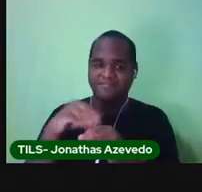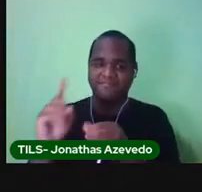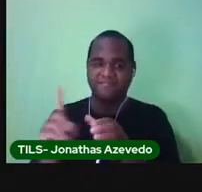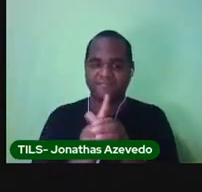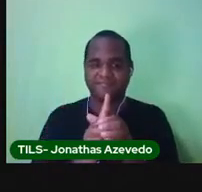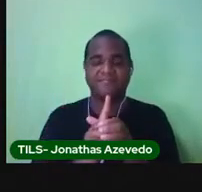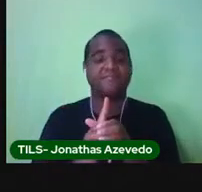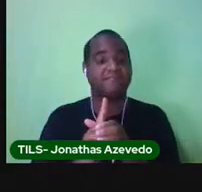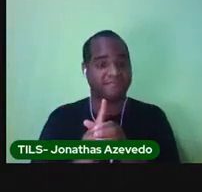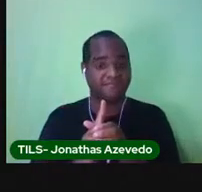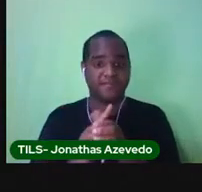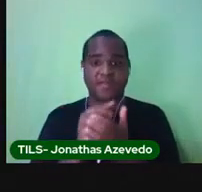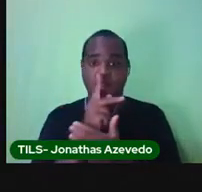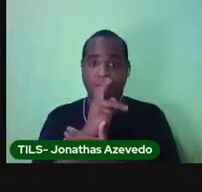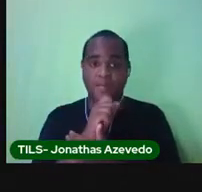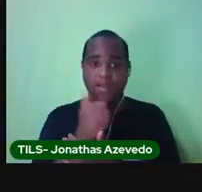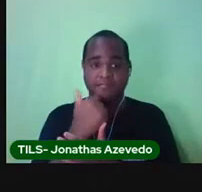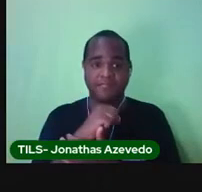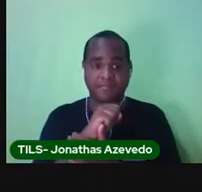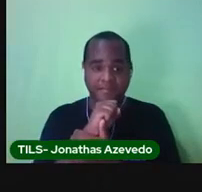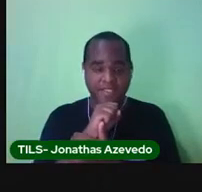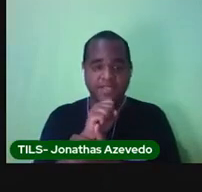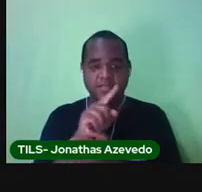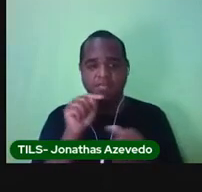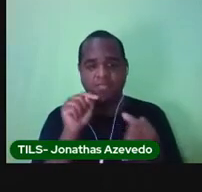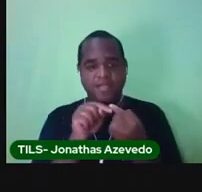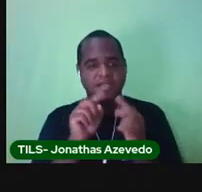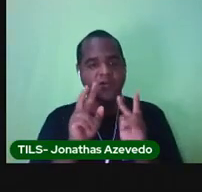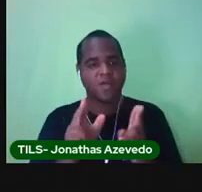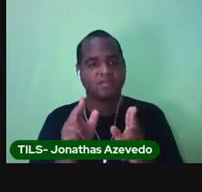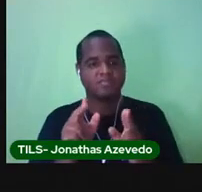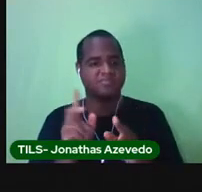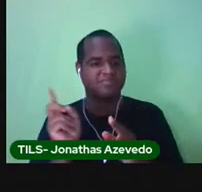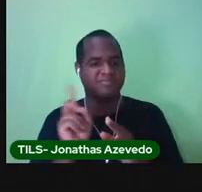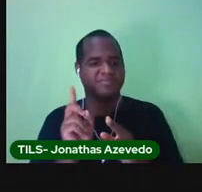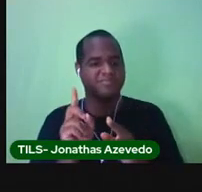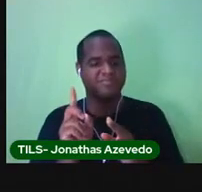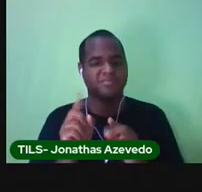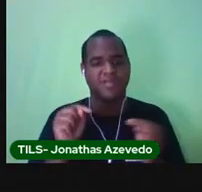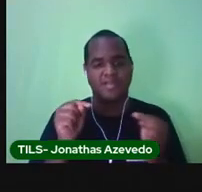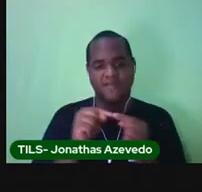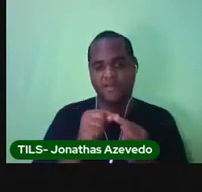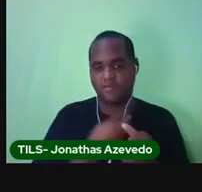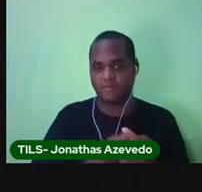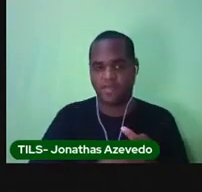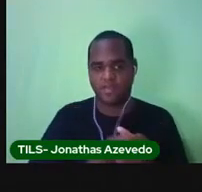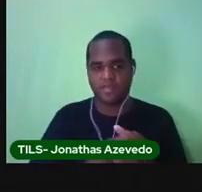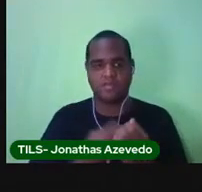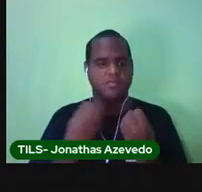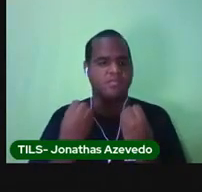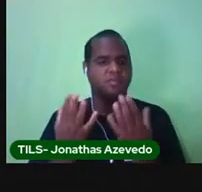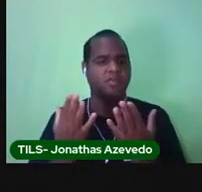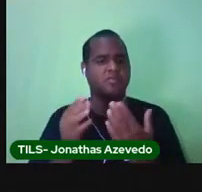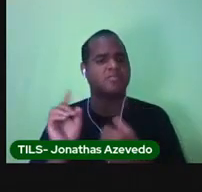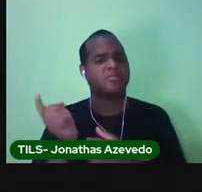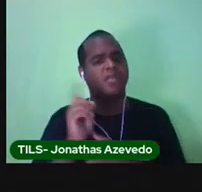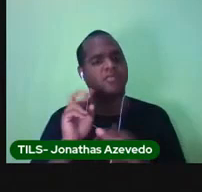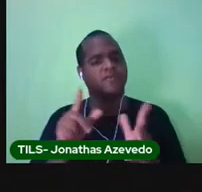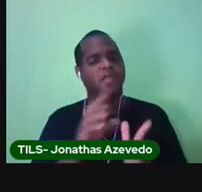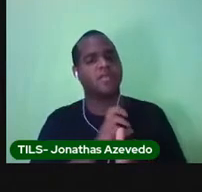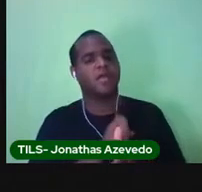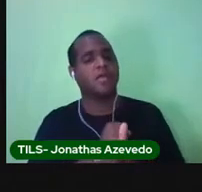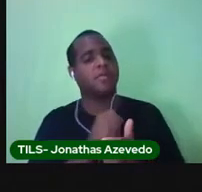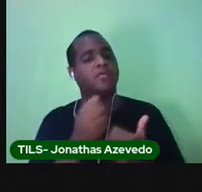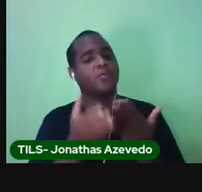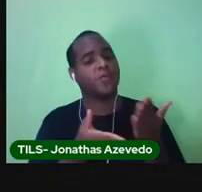Porque pai, mãe, não é só aquele que deu a vida. É aquele que ama, é